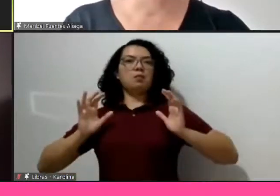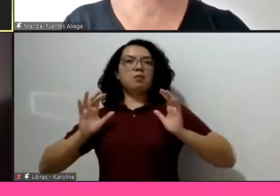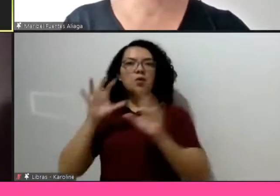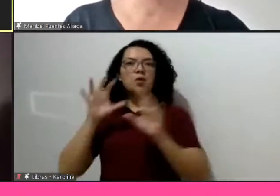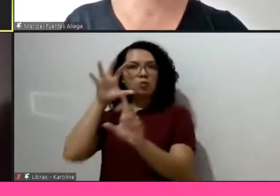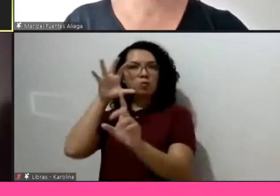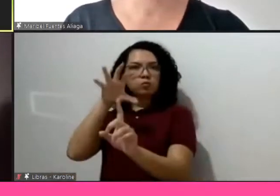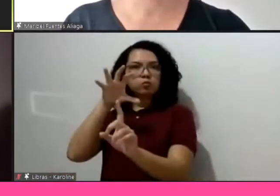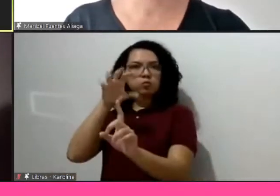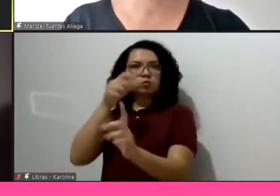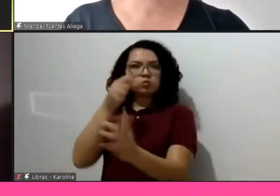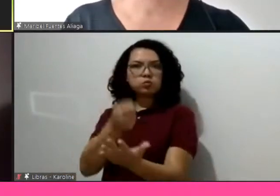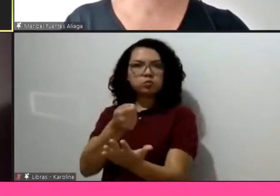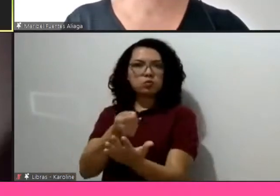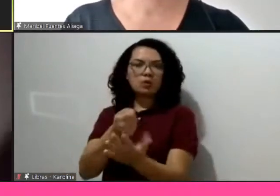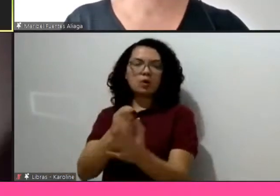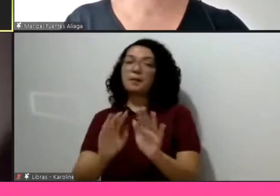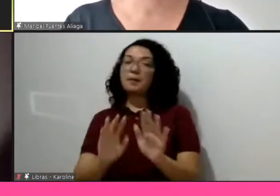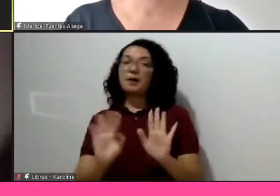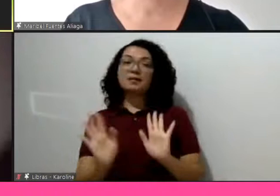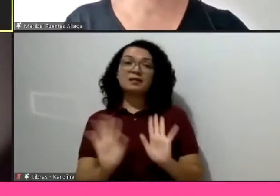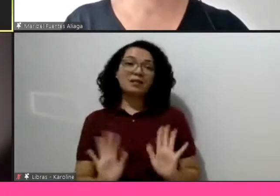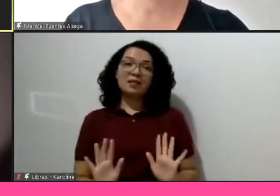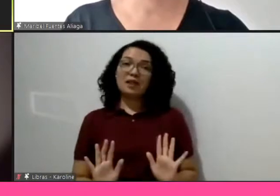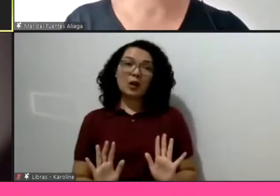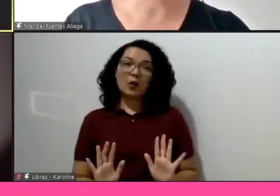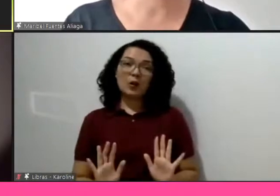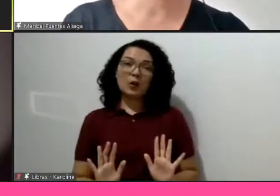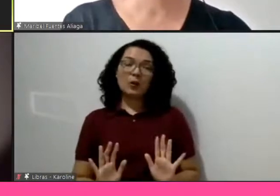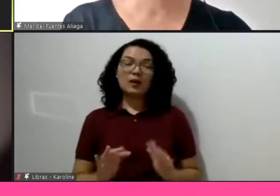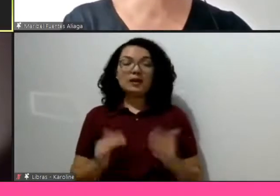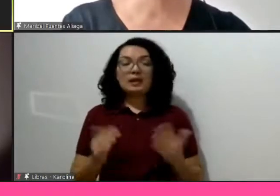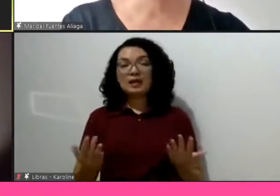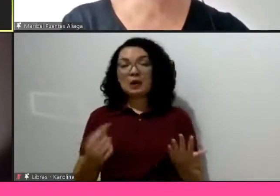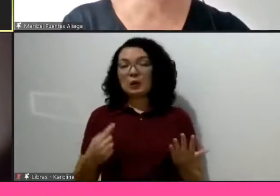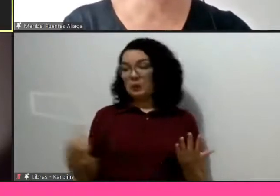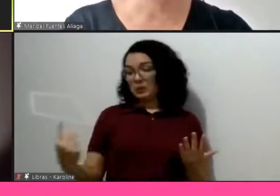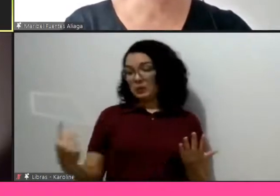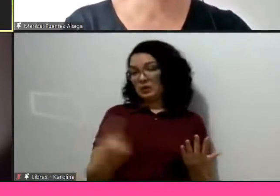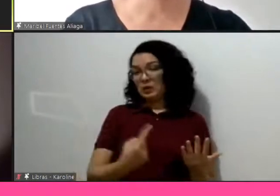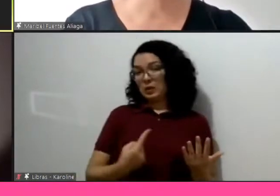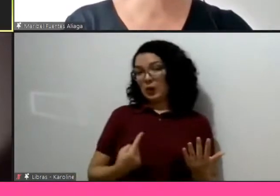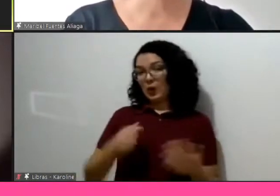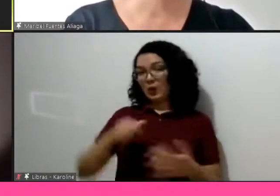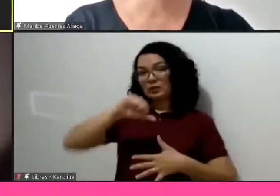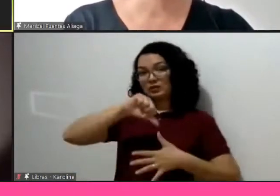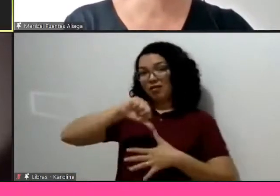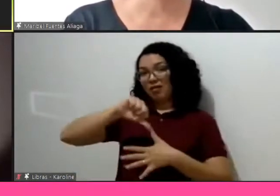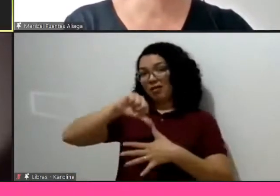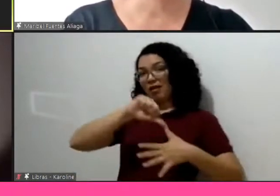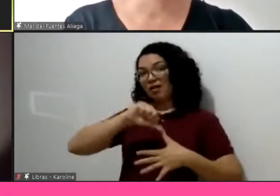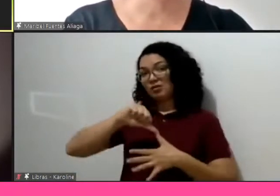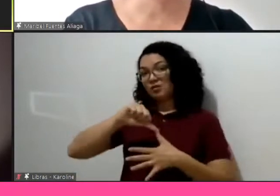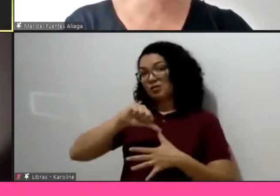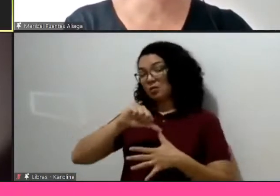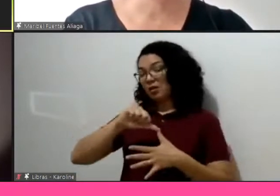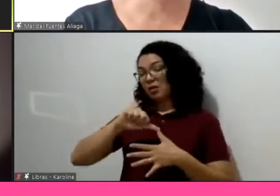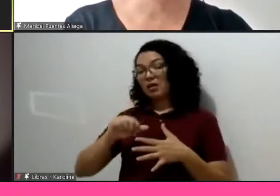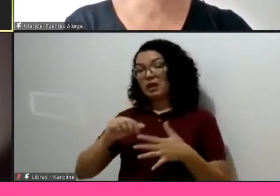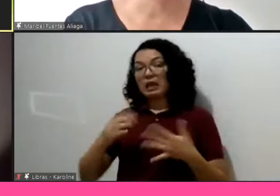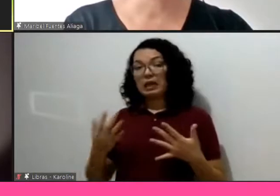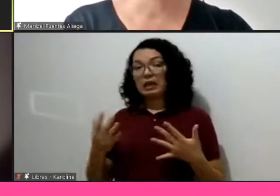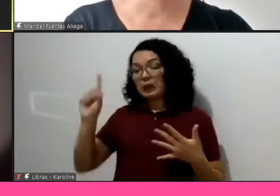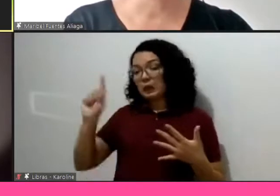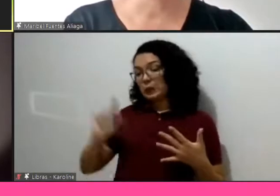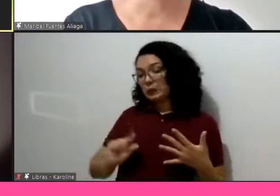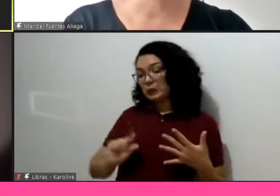como dizem os europeus e os americanos, quase que nós latino-americanos são muito bons para dados empíricos e não somos bons para fazer